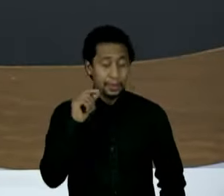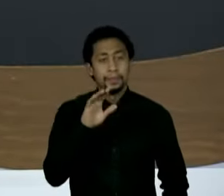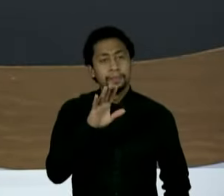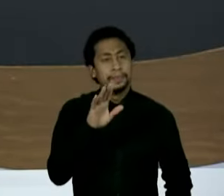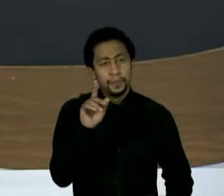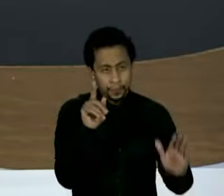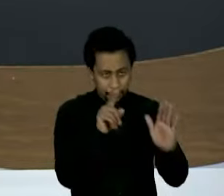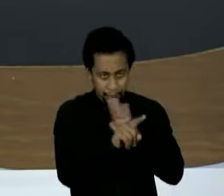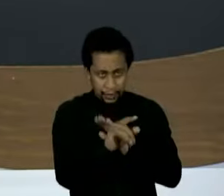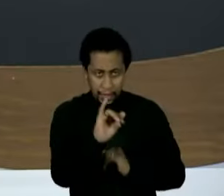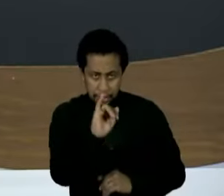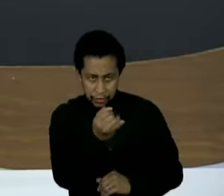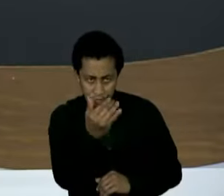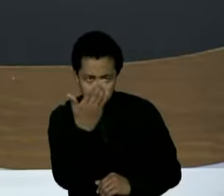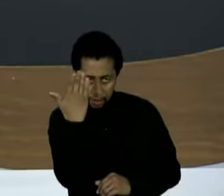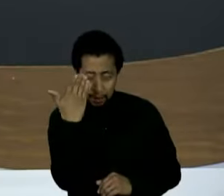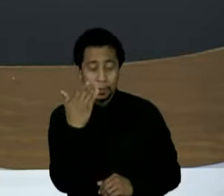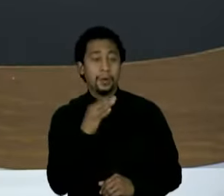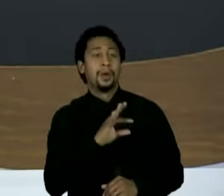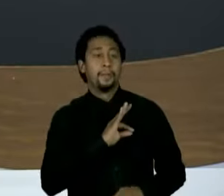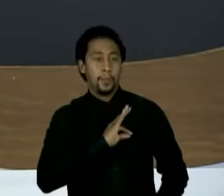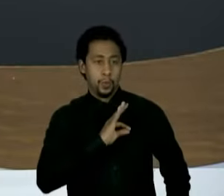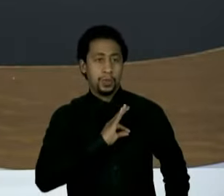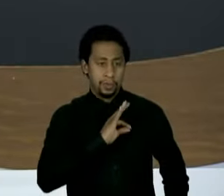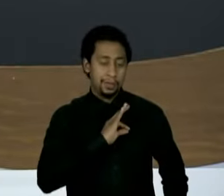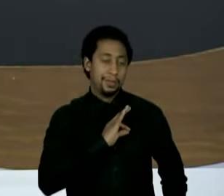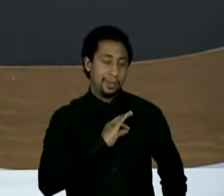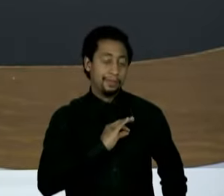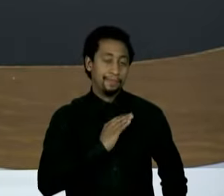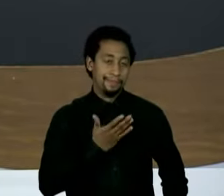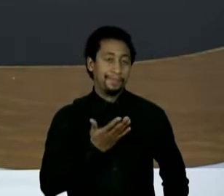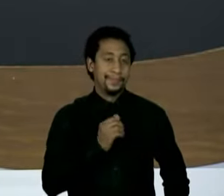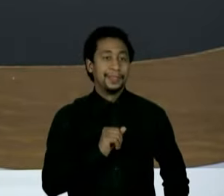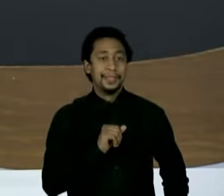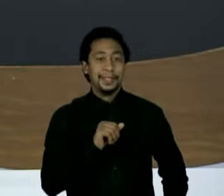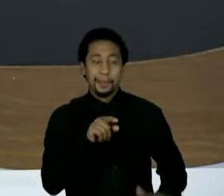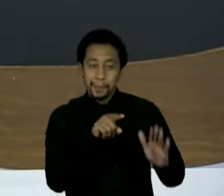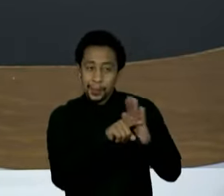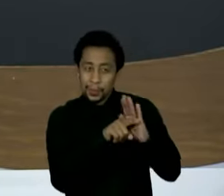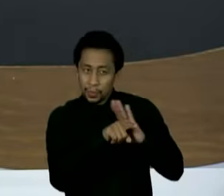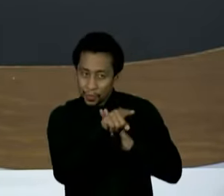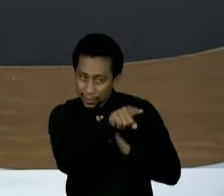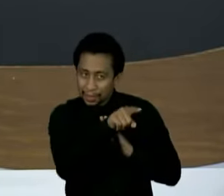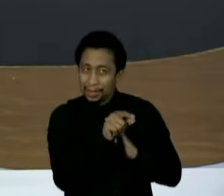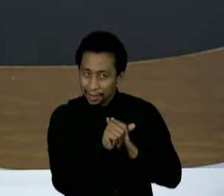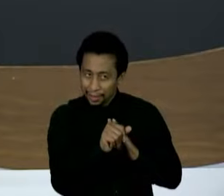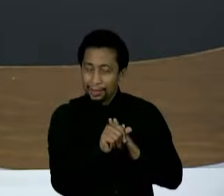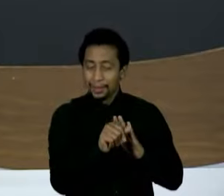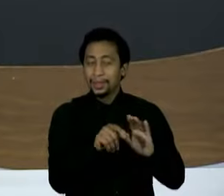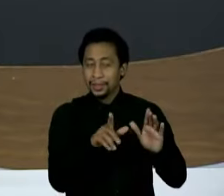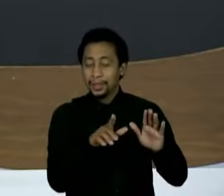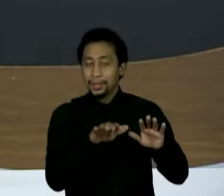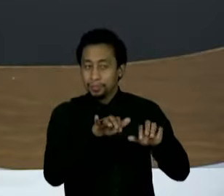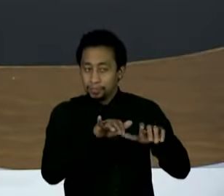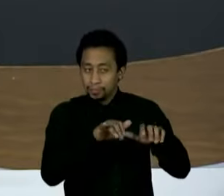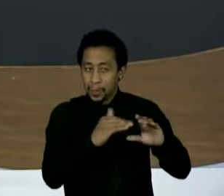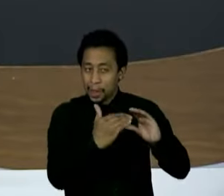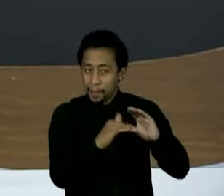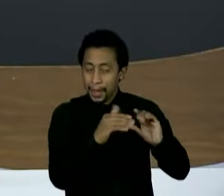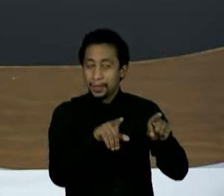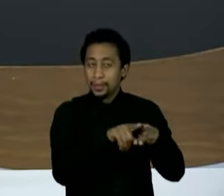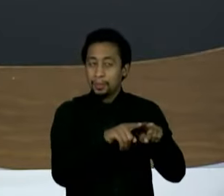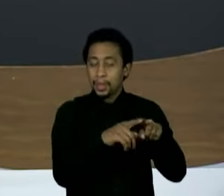alvo de uma operação da Polícia Civil que realizou uma busca e apreensão em endereços ligados ao senhor, também ao seu irmão, Cláudio,